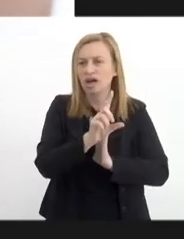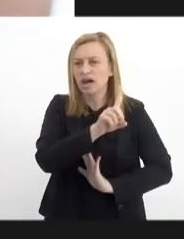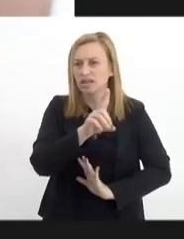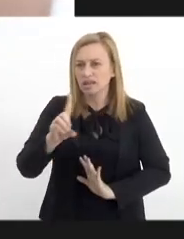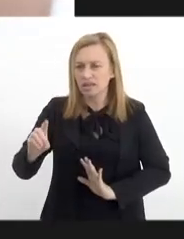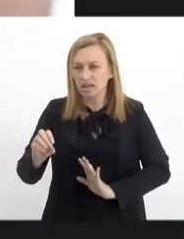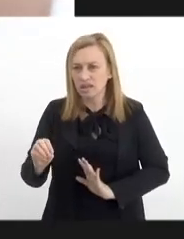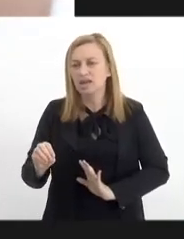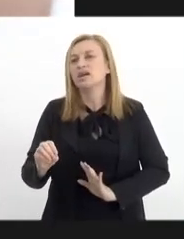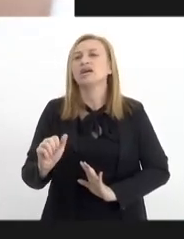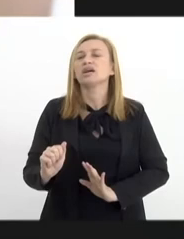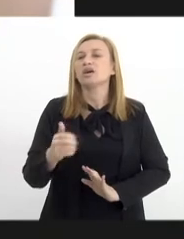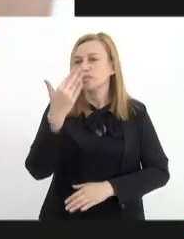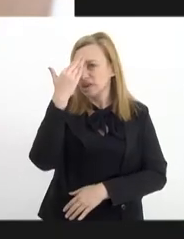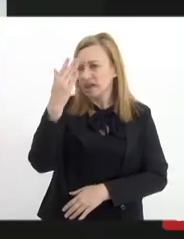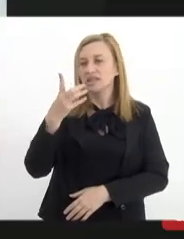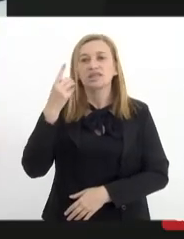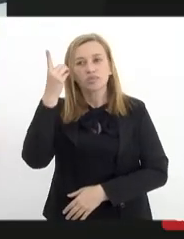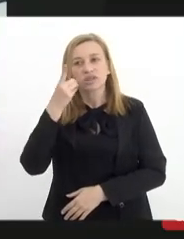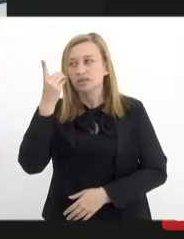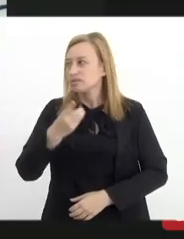Obrigada pela parte, deputado.